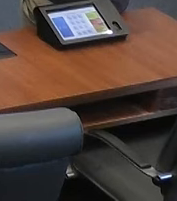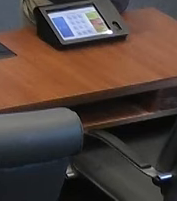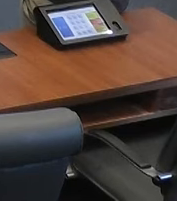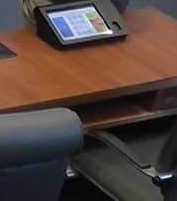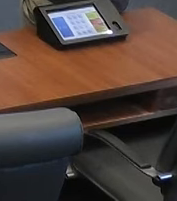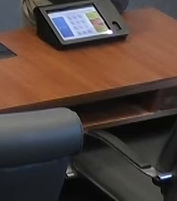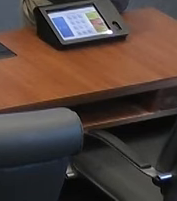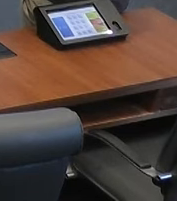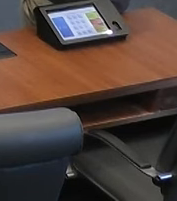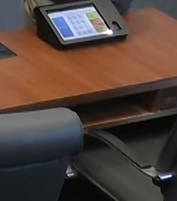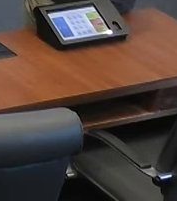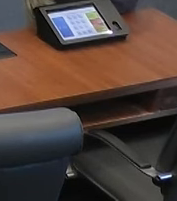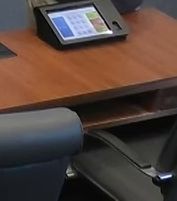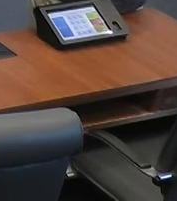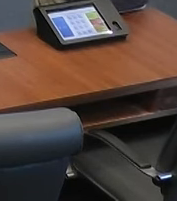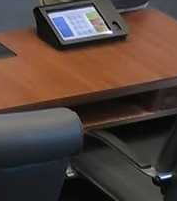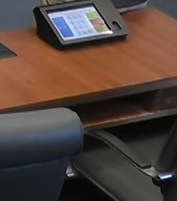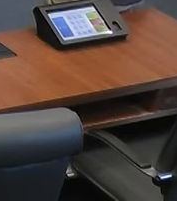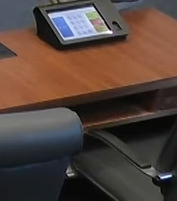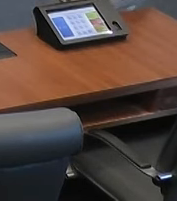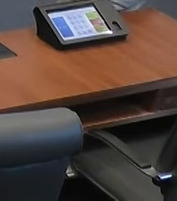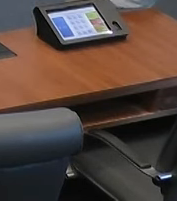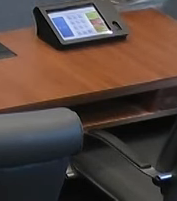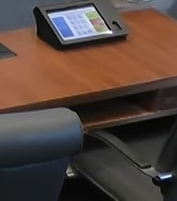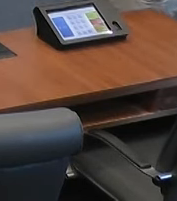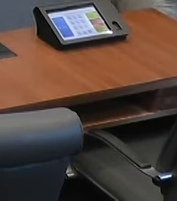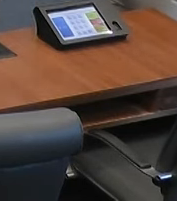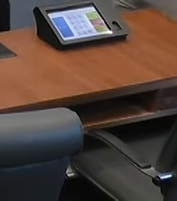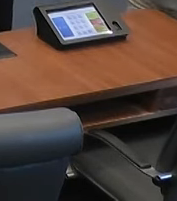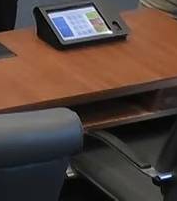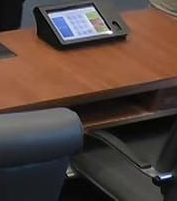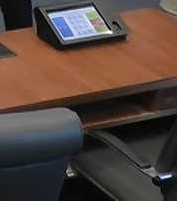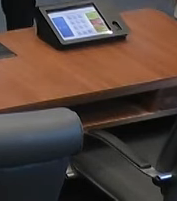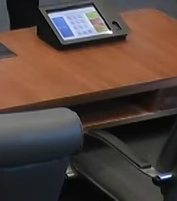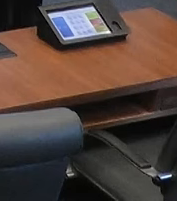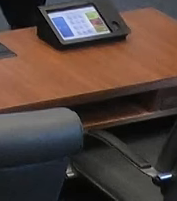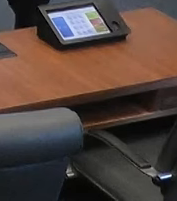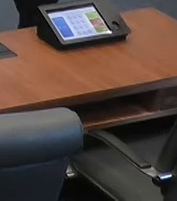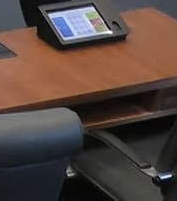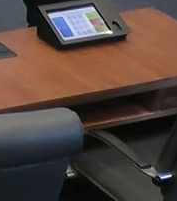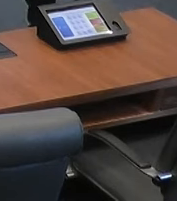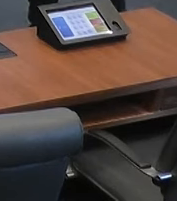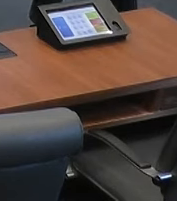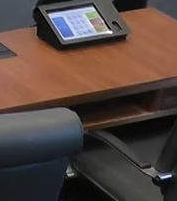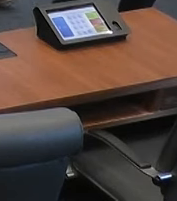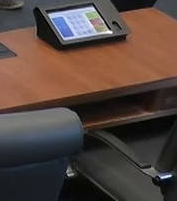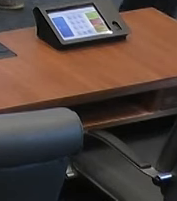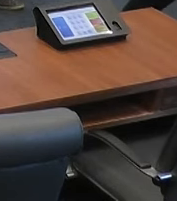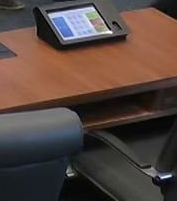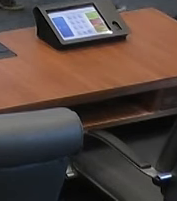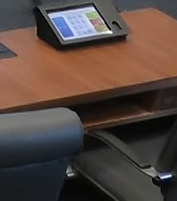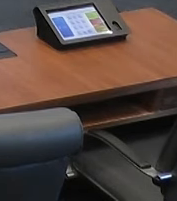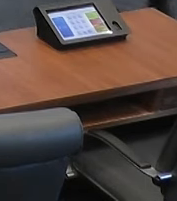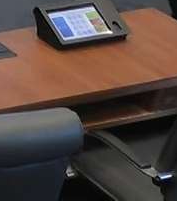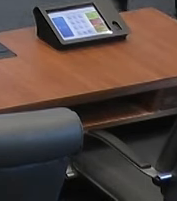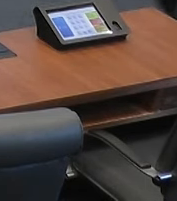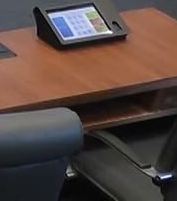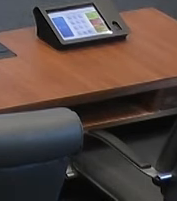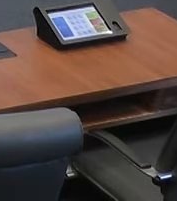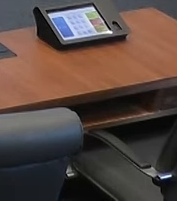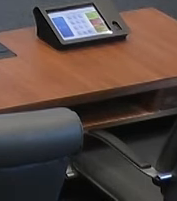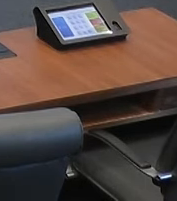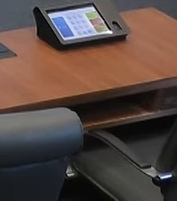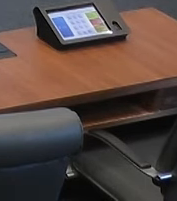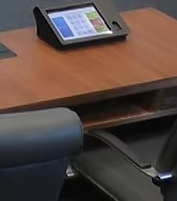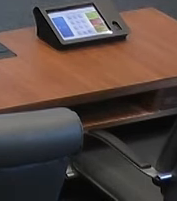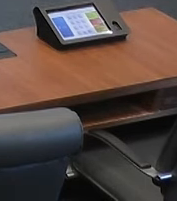Boa tarde a todos e a todos. Além do delegado de proteção de Deus, iniciamos nossos trabalhos. Está